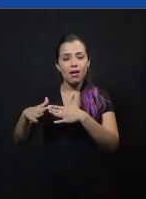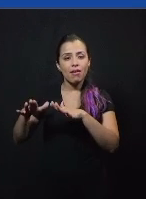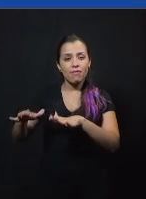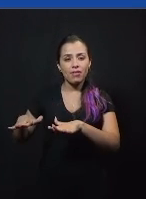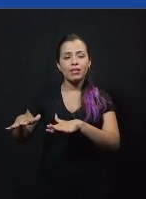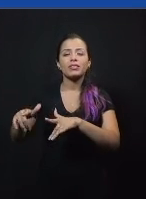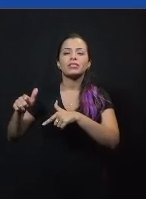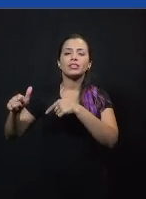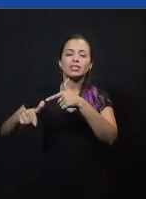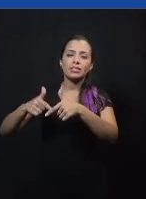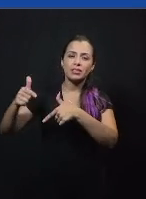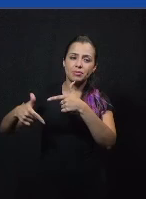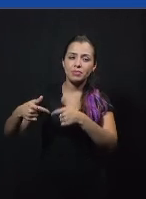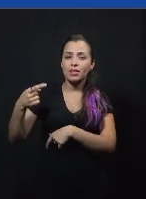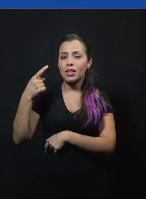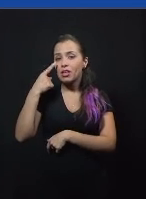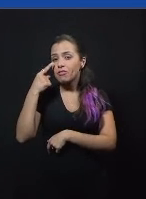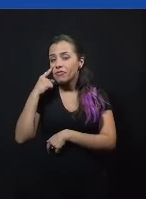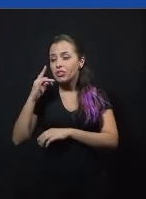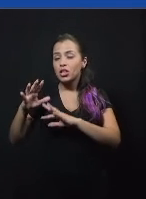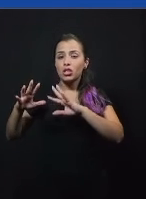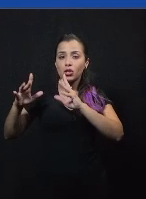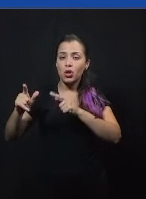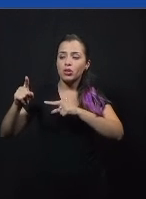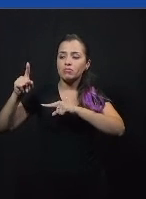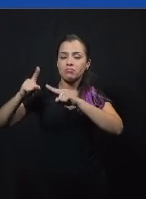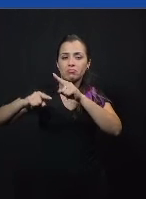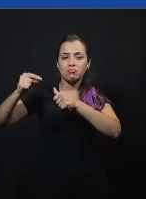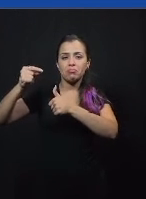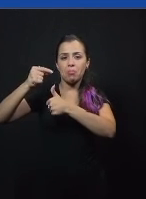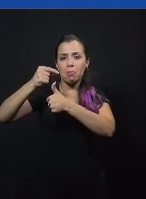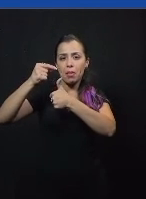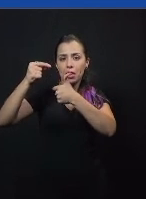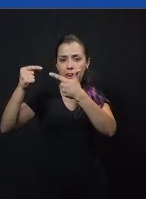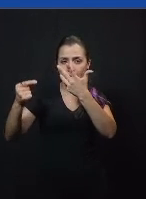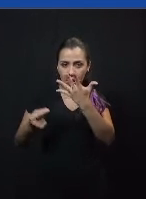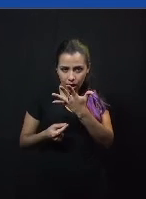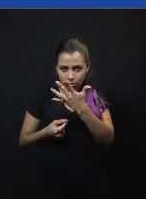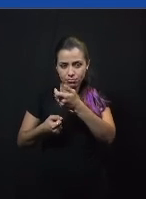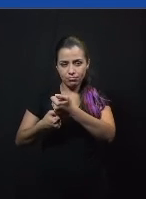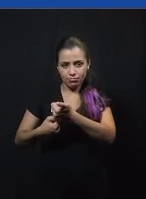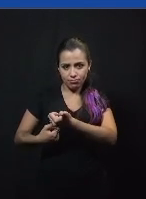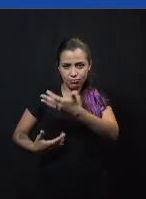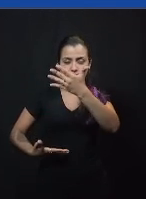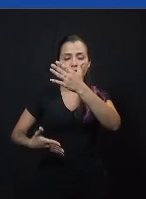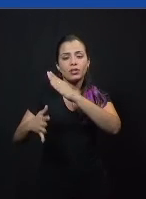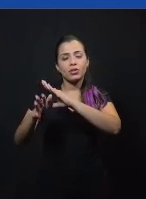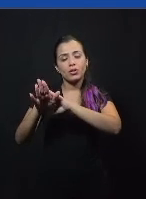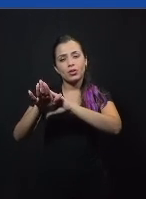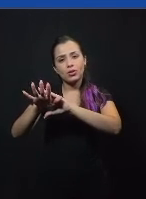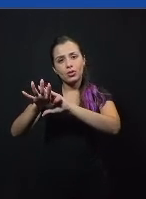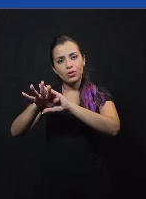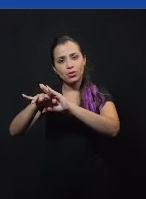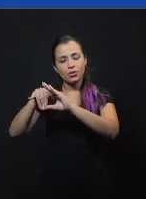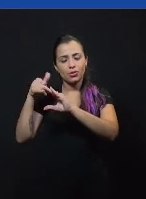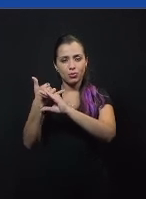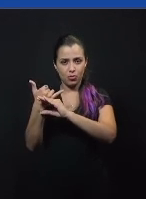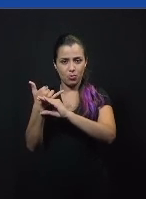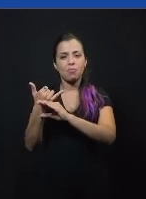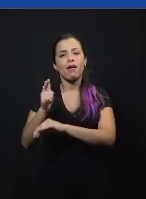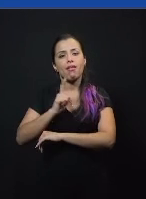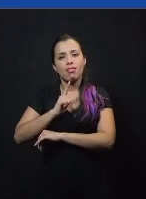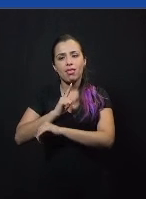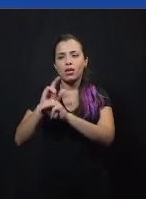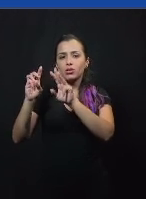todos esses materiais que a gente mencionou do clube mais os outros projetos que a gente fez estão disponíveis no nosso site eles são gratuitos eles são abertos a gente tem tanto